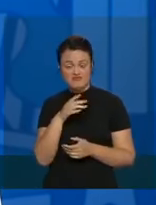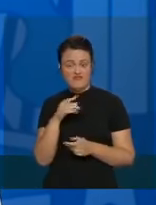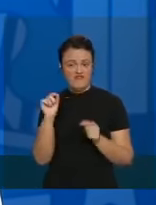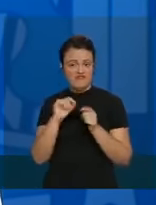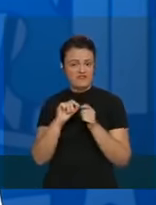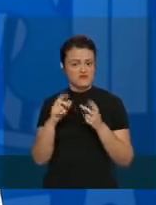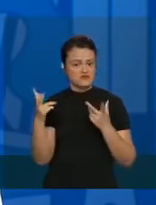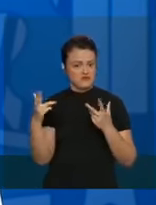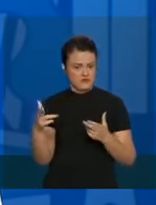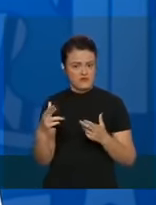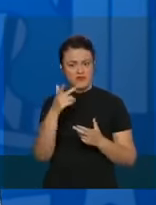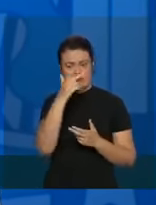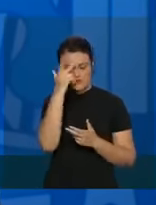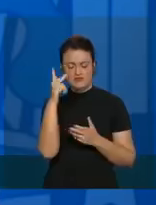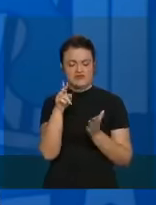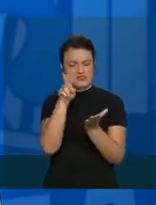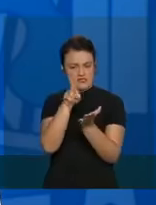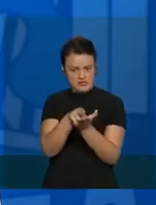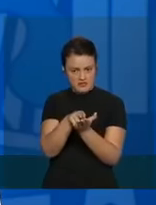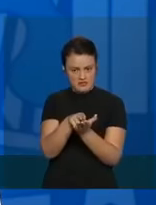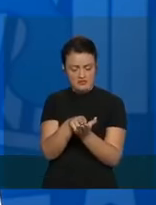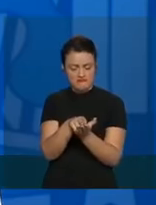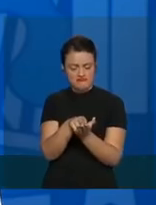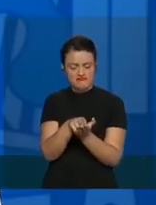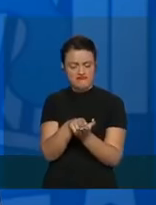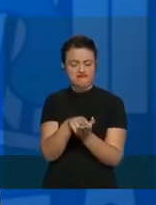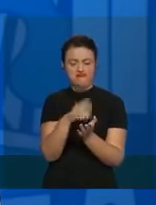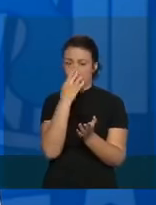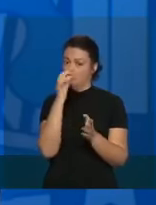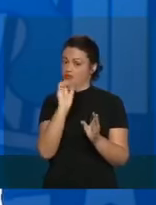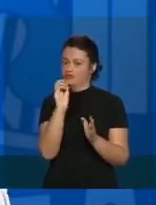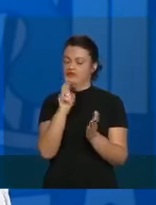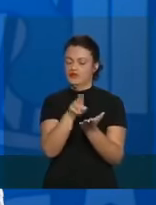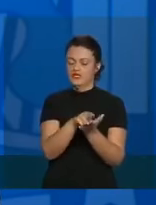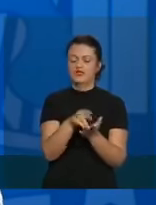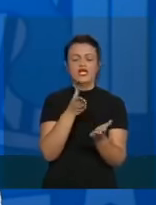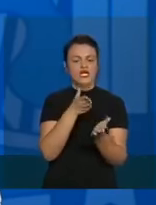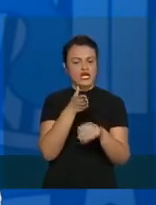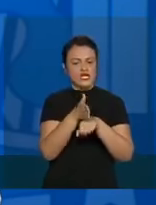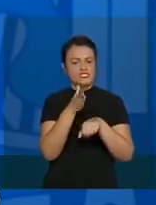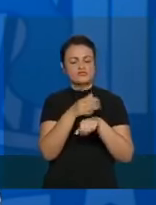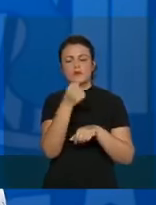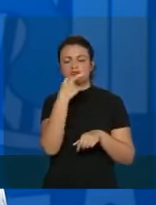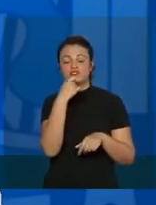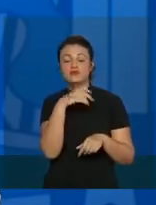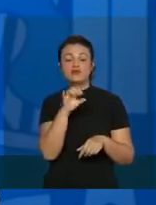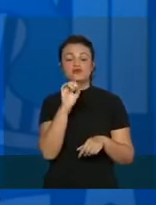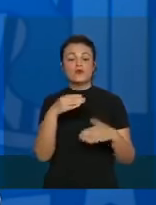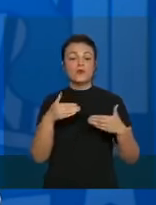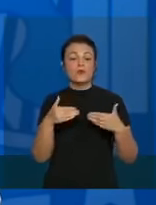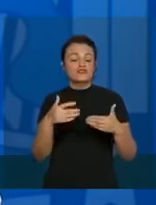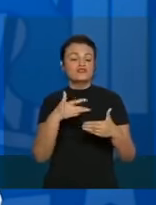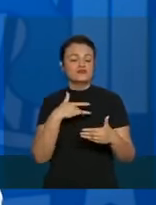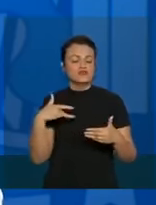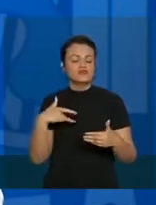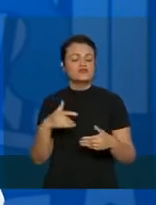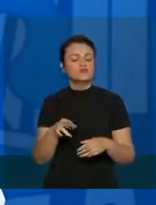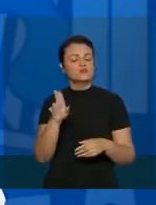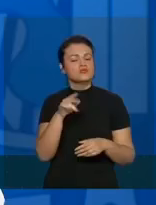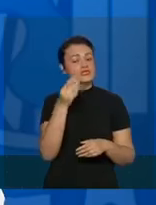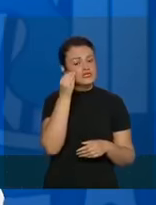Os nossos pacientes, quando internam, eles têm acesso ao medicamento como um protocolo do Ministério da Saúde,